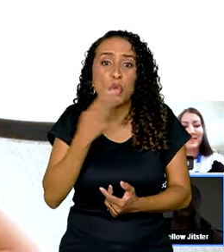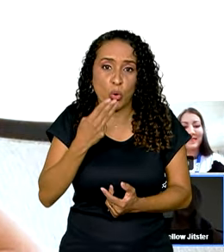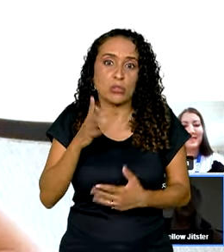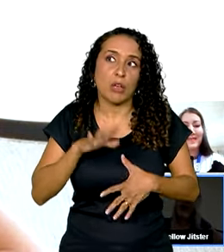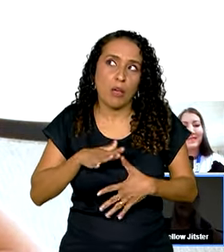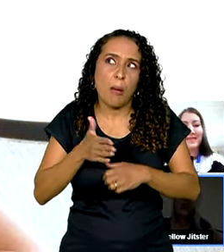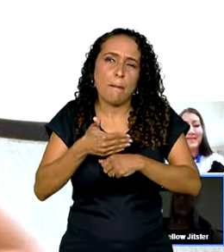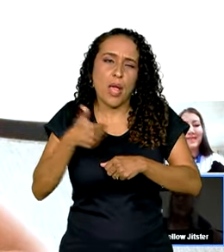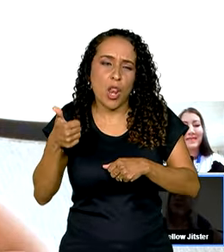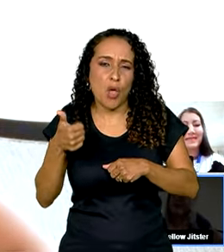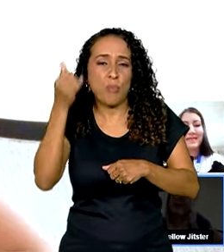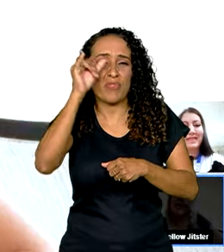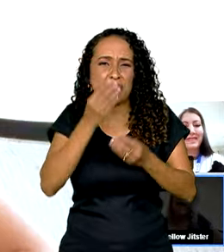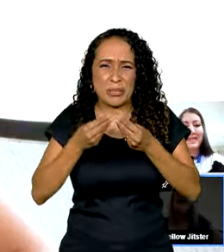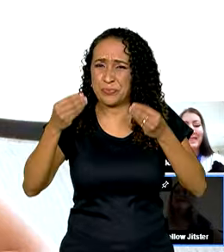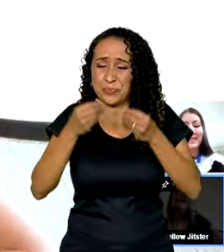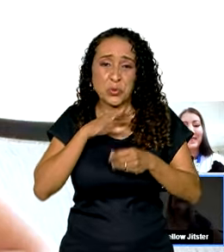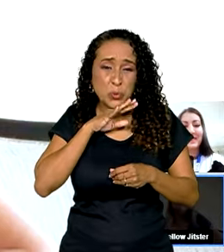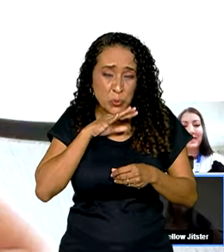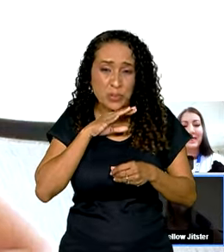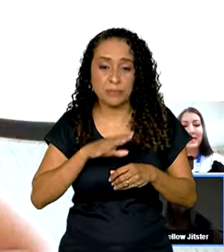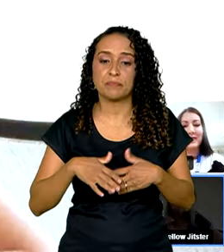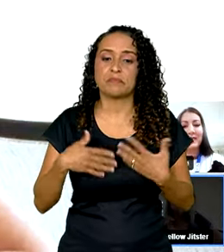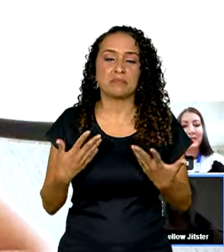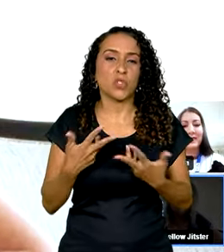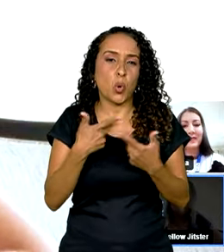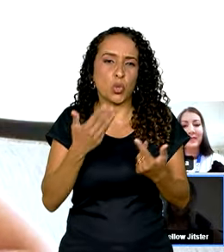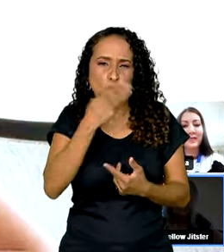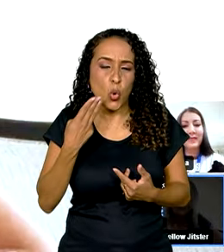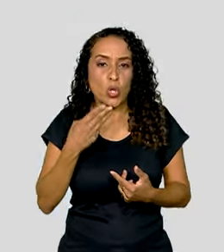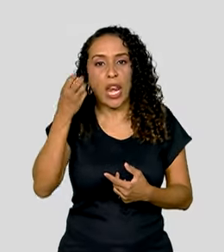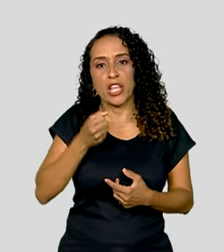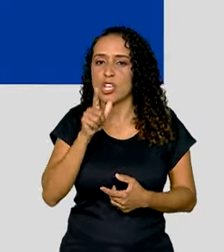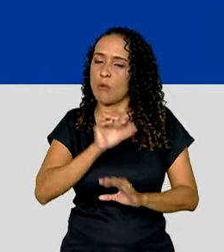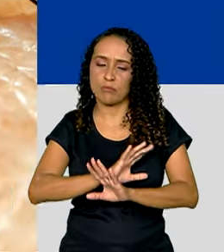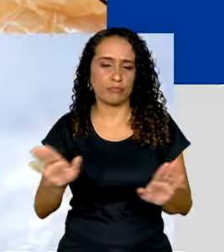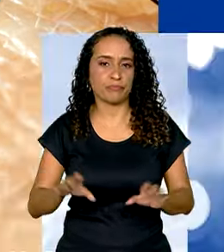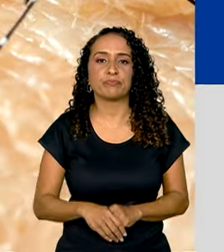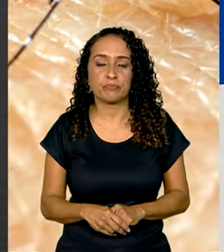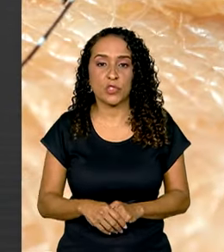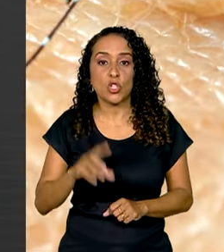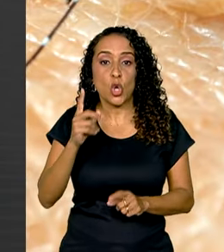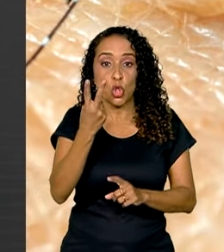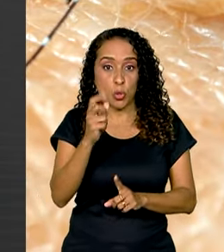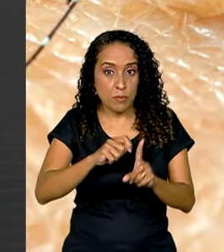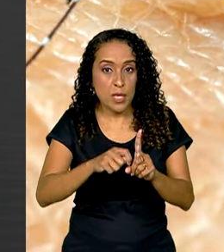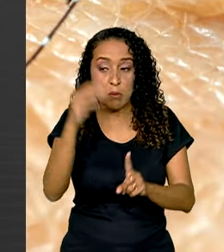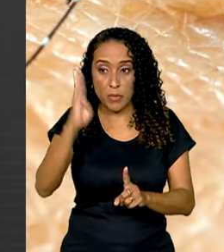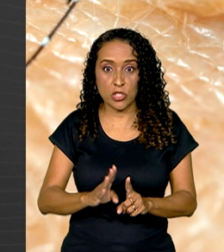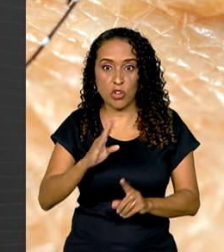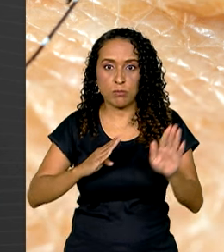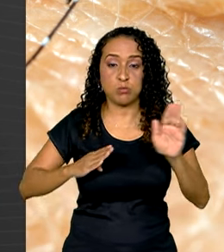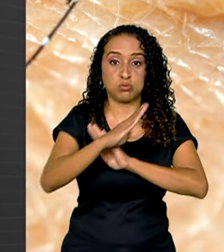amenizava o amargo na boca, sabe? Coisa doce, leite e água. Em apenas dois meses, o Brasil